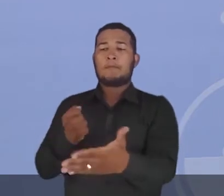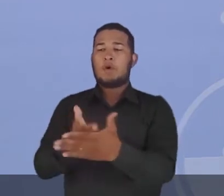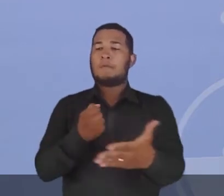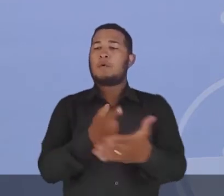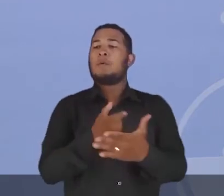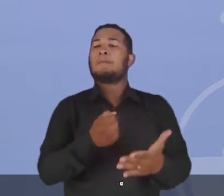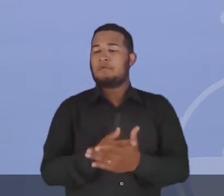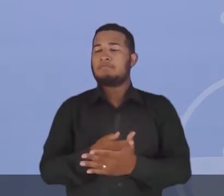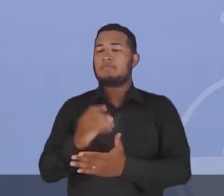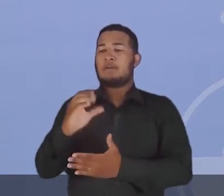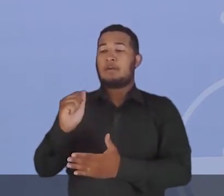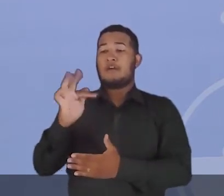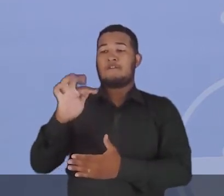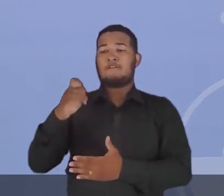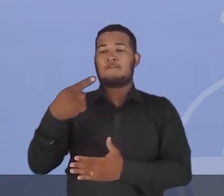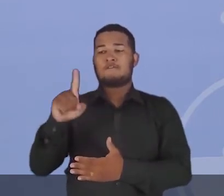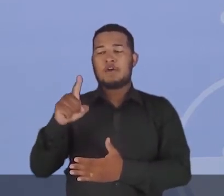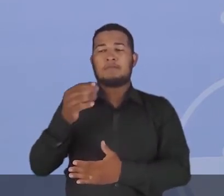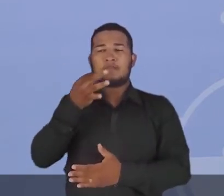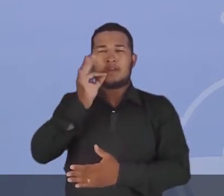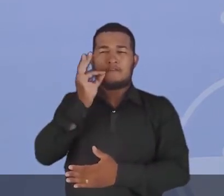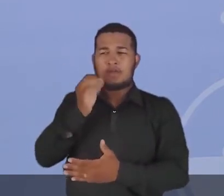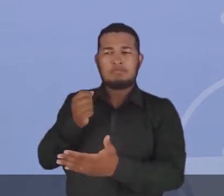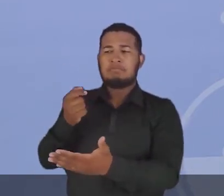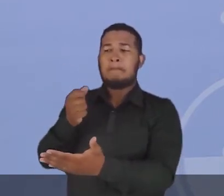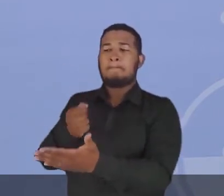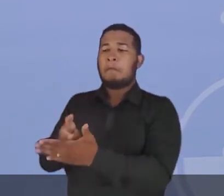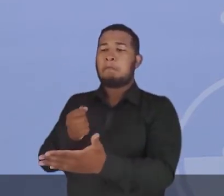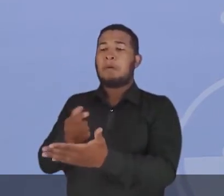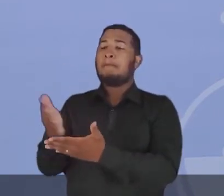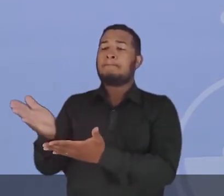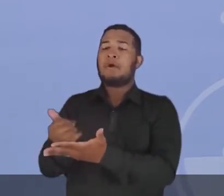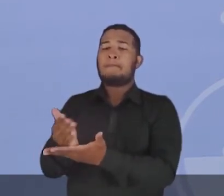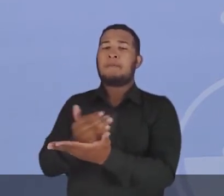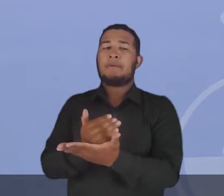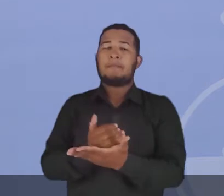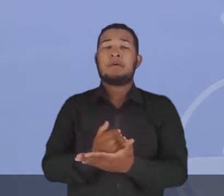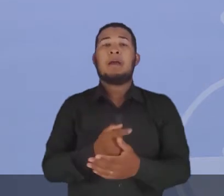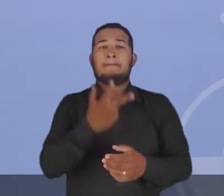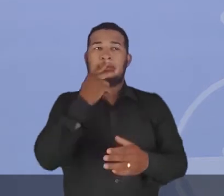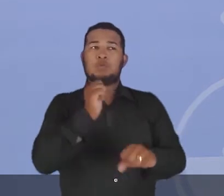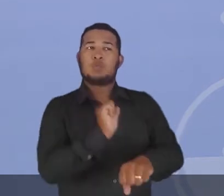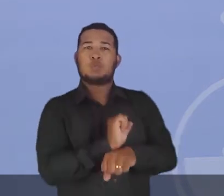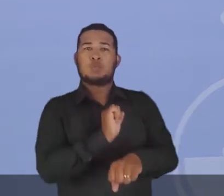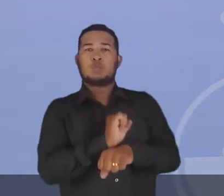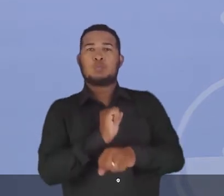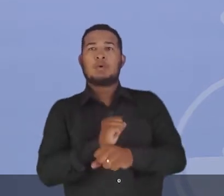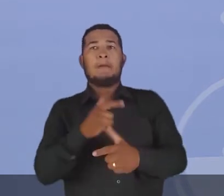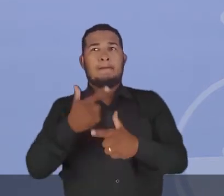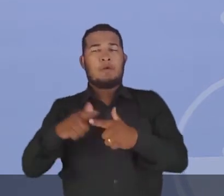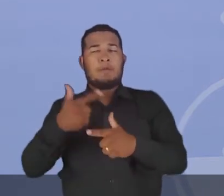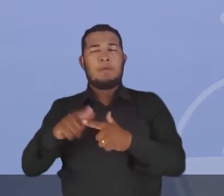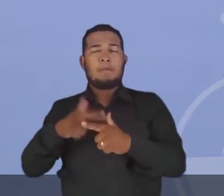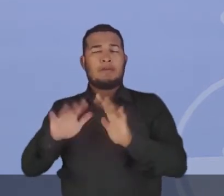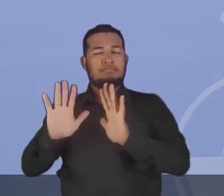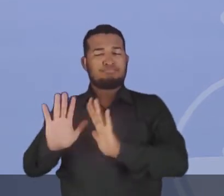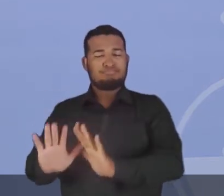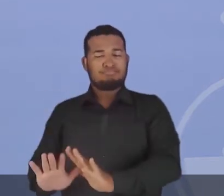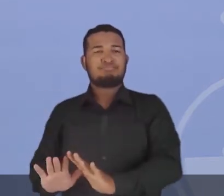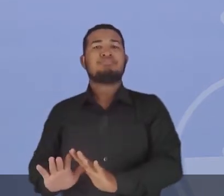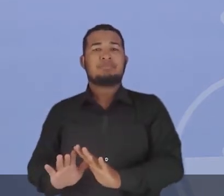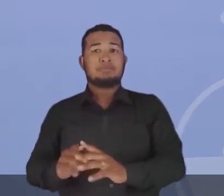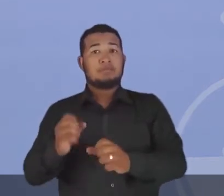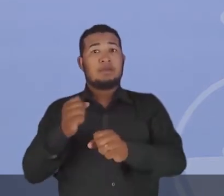Brasil e estocou para poder esperar que a crise passasse e ele pudesse vender esse café.